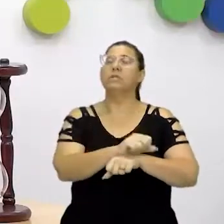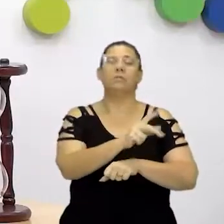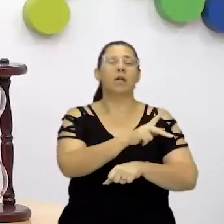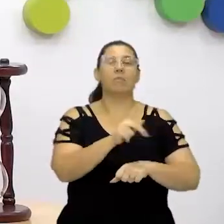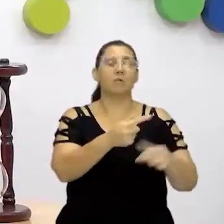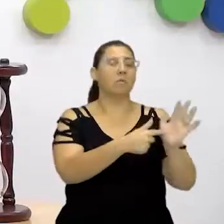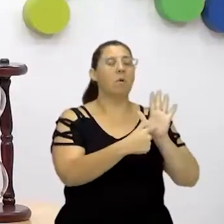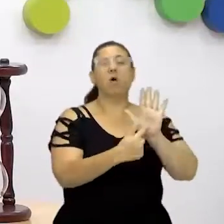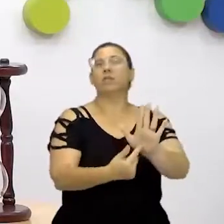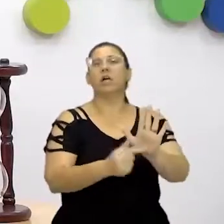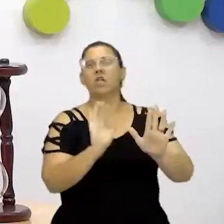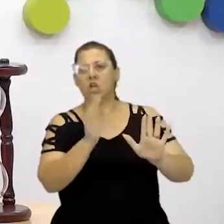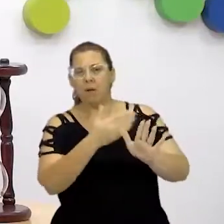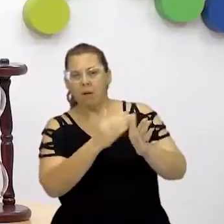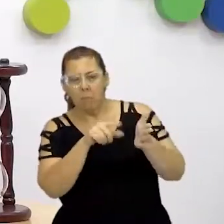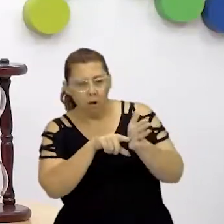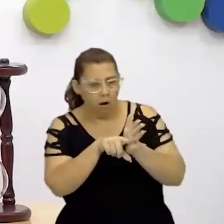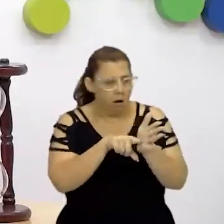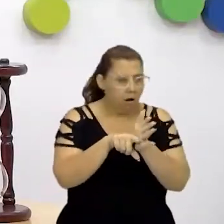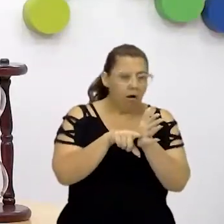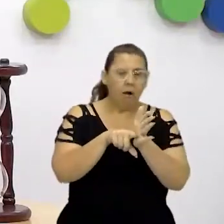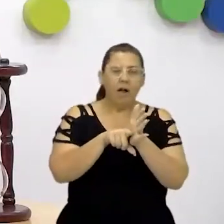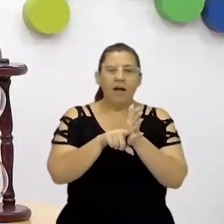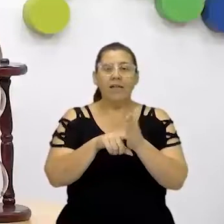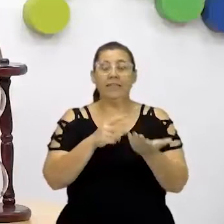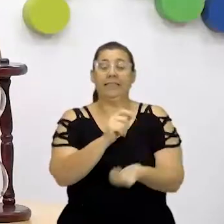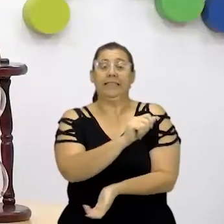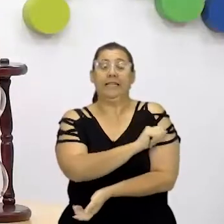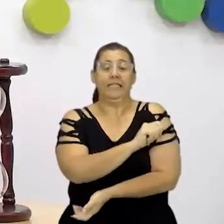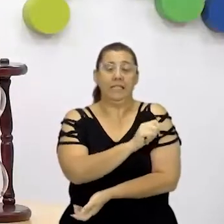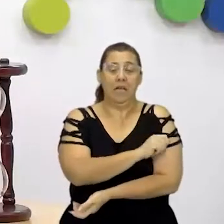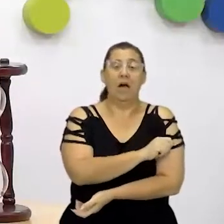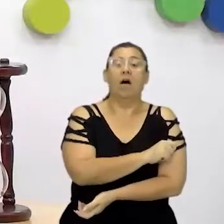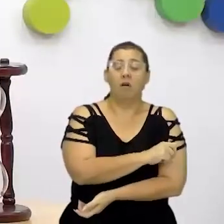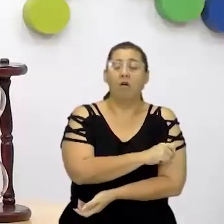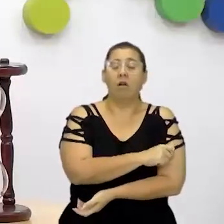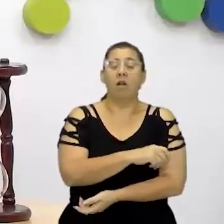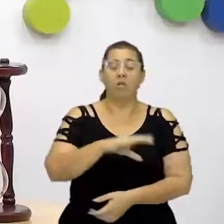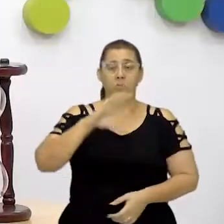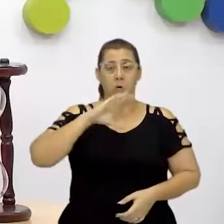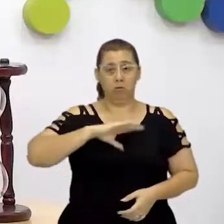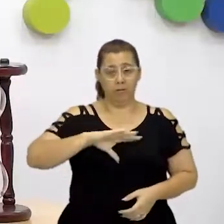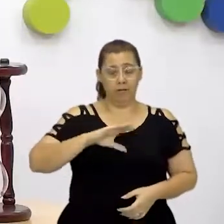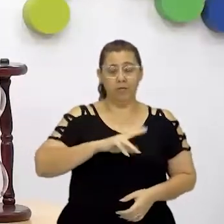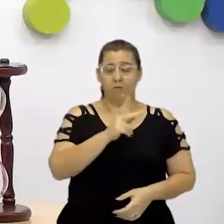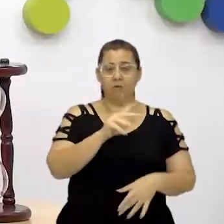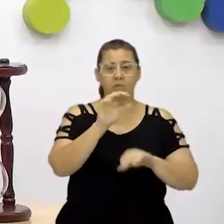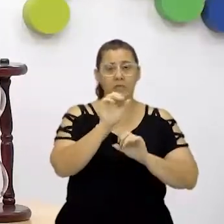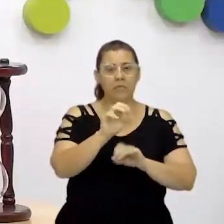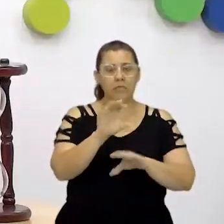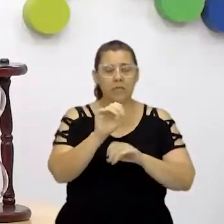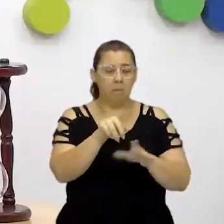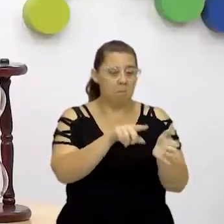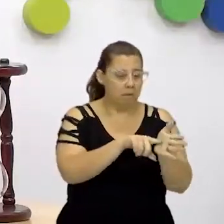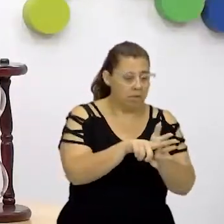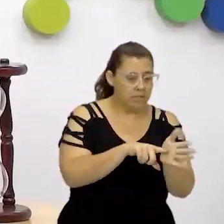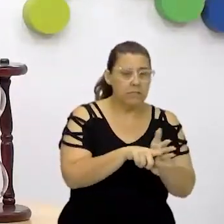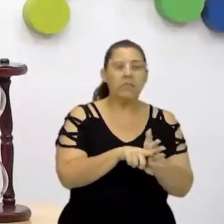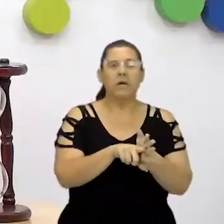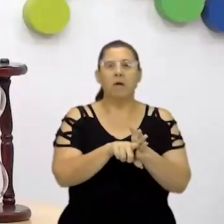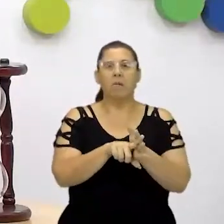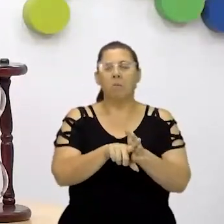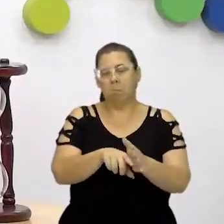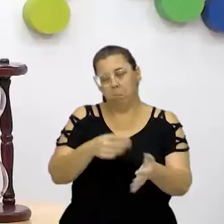matéria, ele já começa a pesquisar. E aí, nas aulas de língua portuguesa, as professoras vão ensinar vocês a pesquisar, procurar fontes